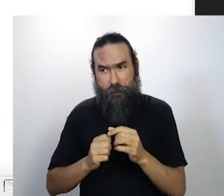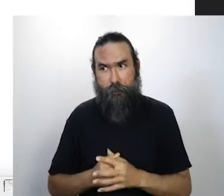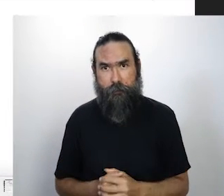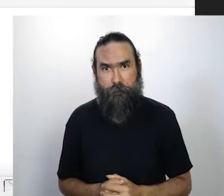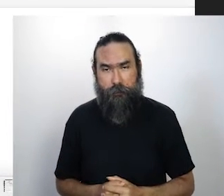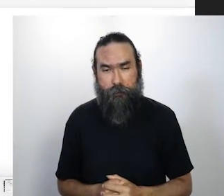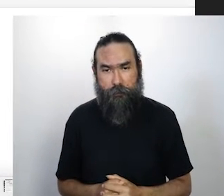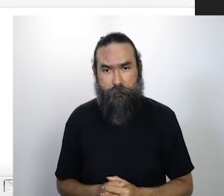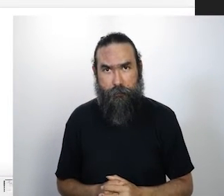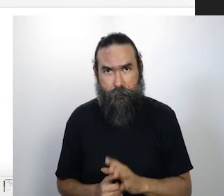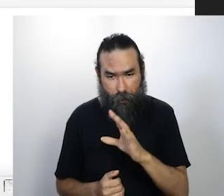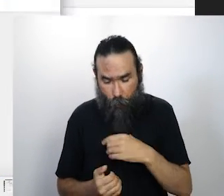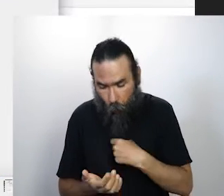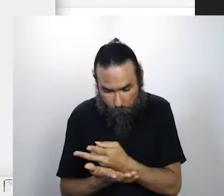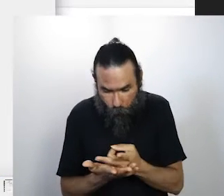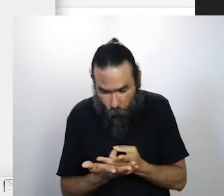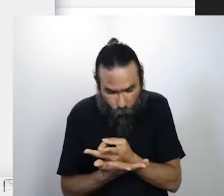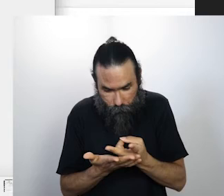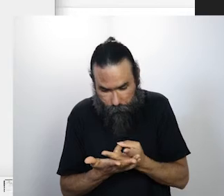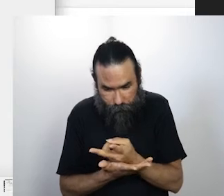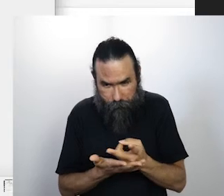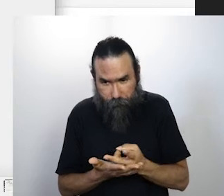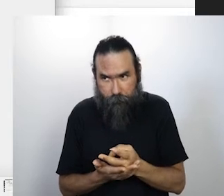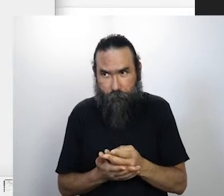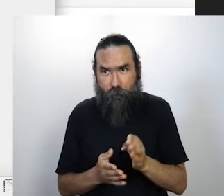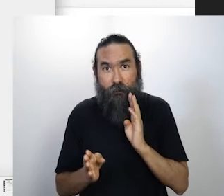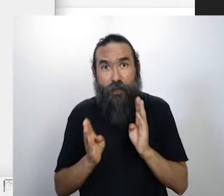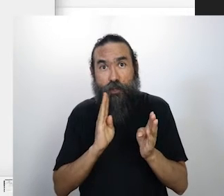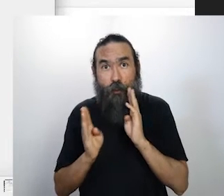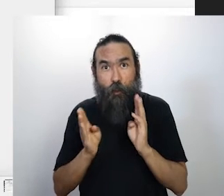Cadê a foto? Espera aí. Facebook.